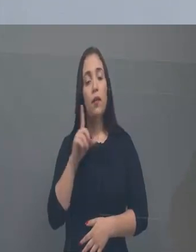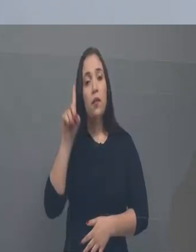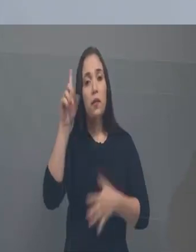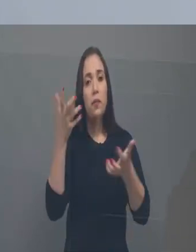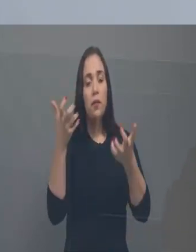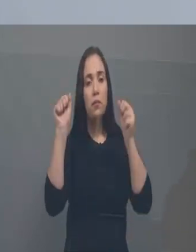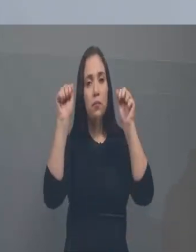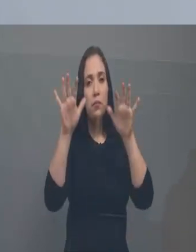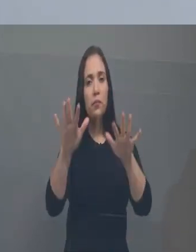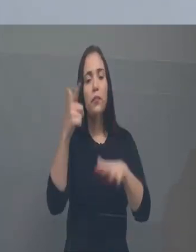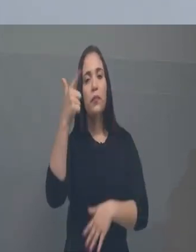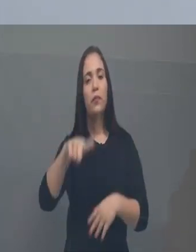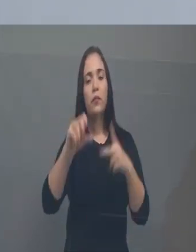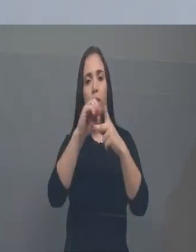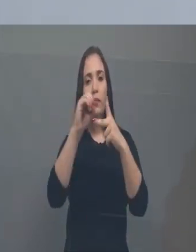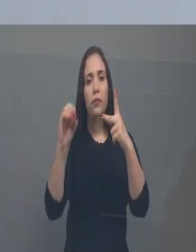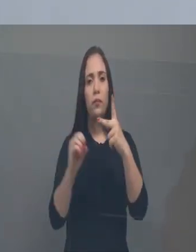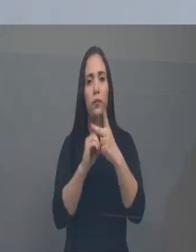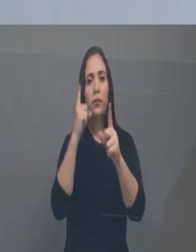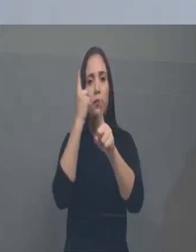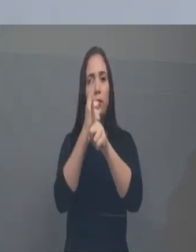por mais um programa Pela Ódio. Até lá.